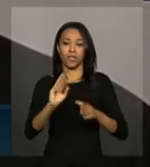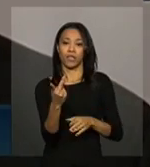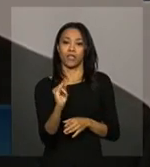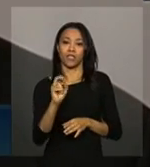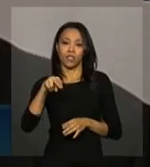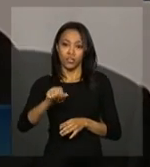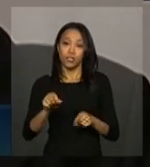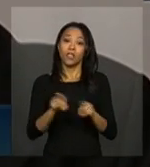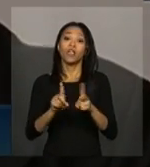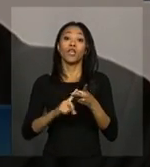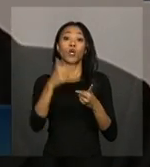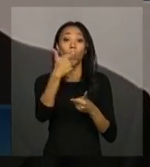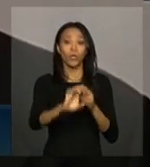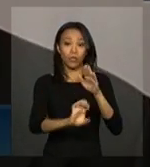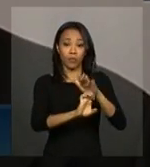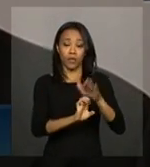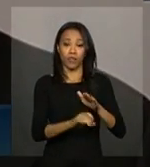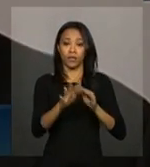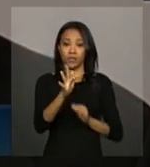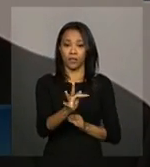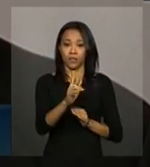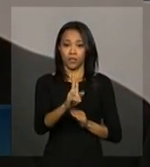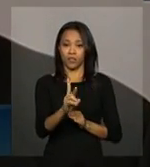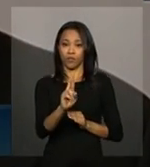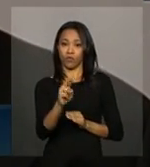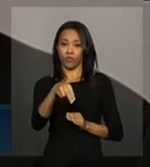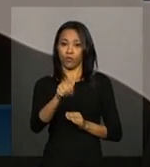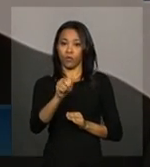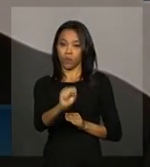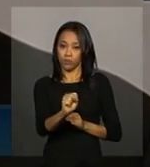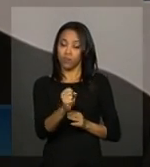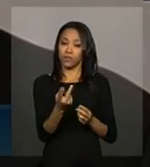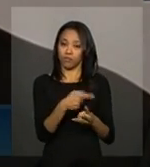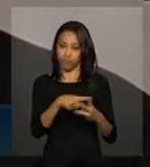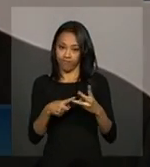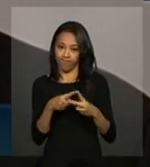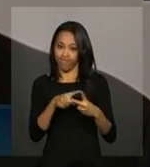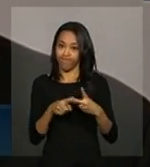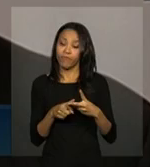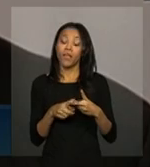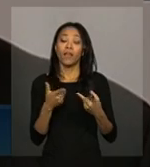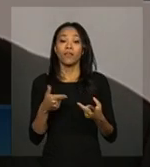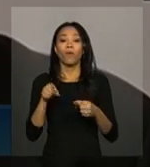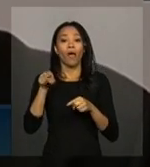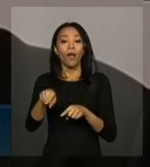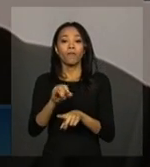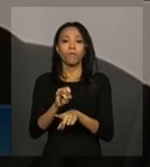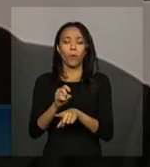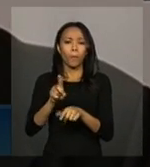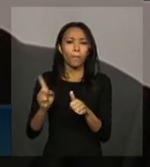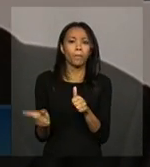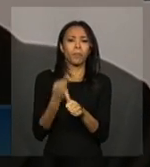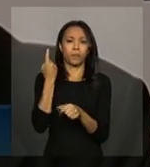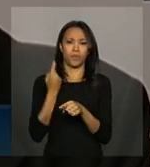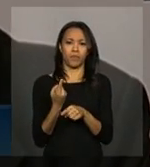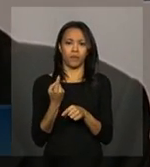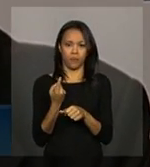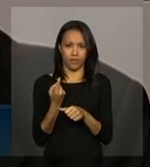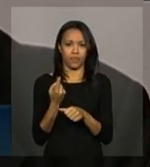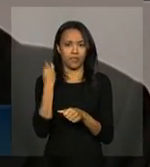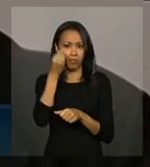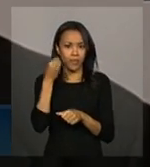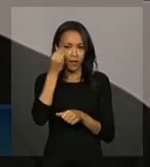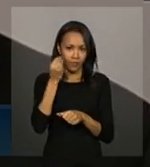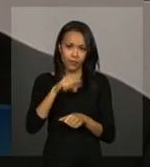operada por Furnas e a linha de transmissão correspondente. Então, foi a primeira